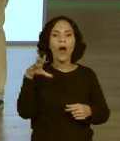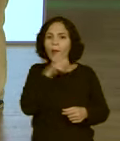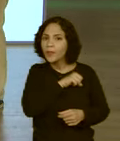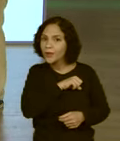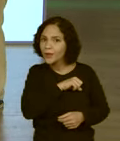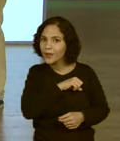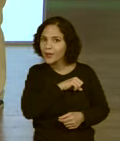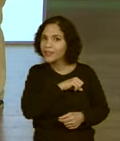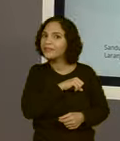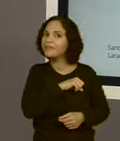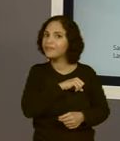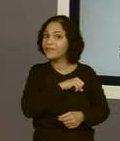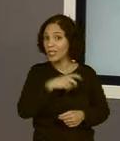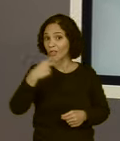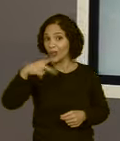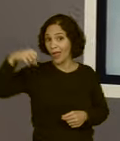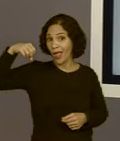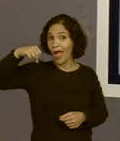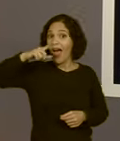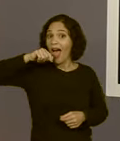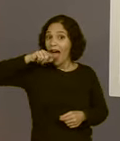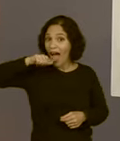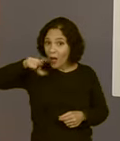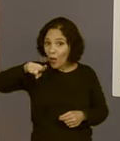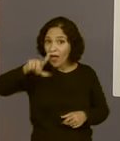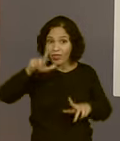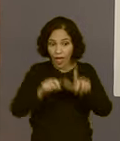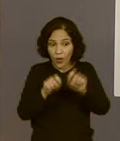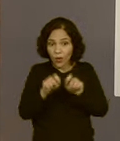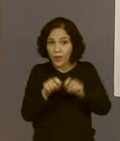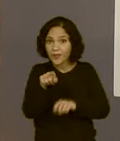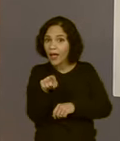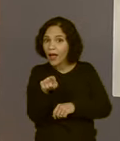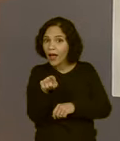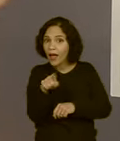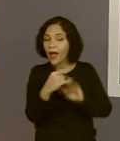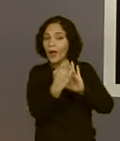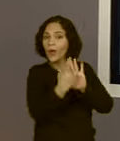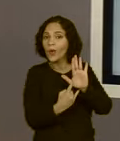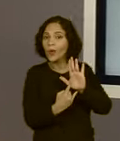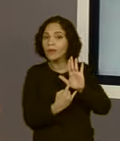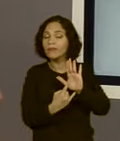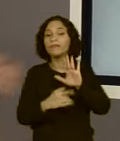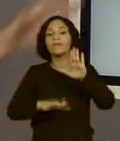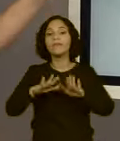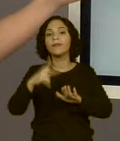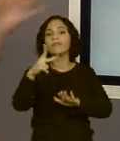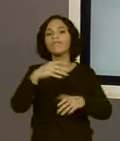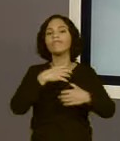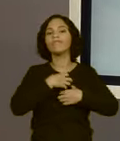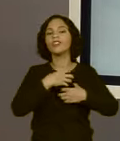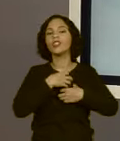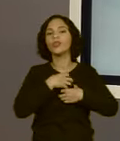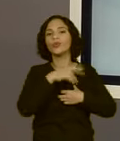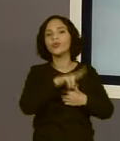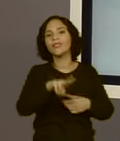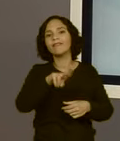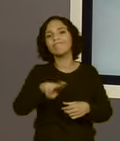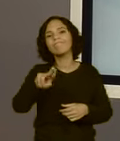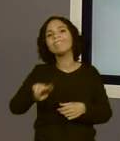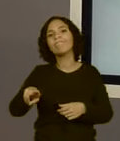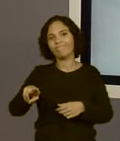Né? Será que a conta de água de vocês pode ser um pouquinho menor? Dependendo da forma como você utiliza esses objetos?